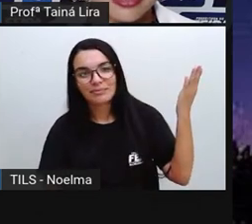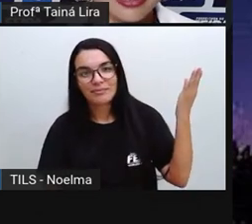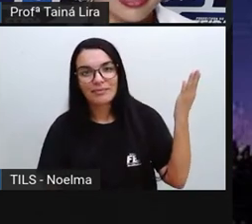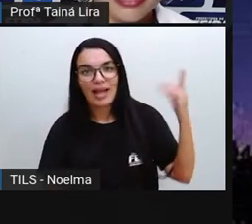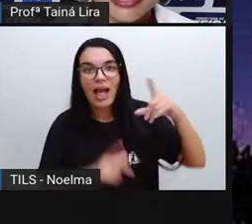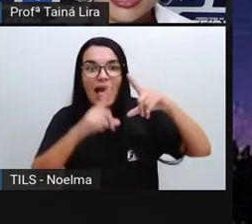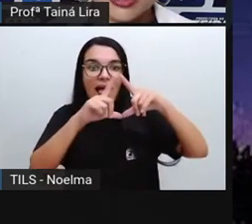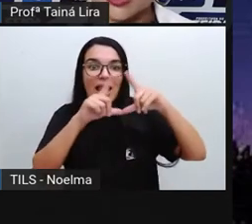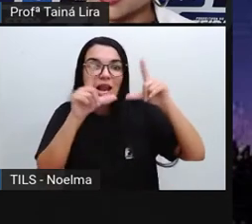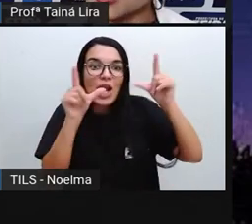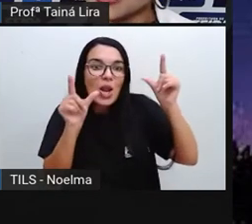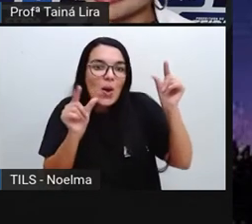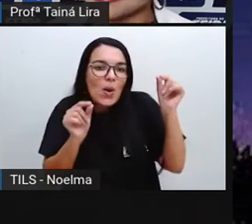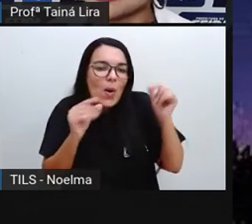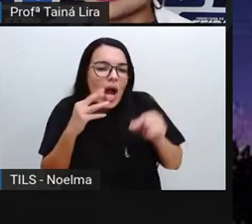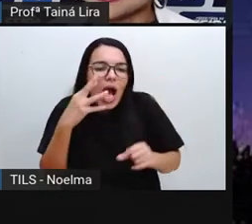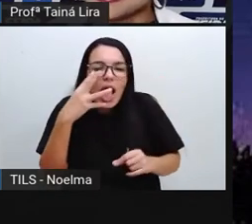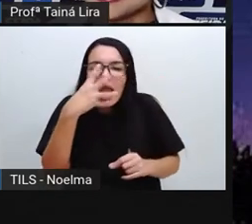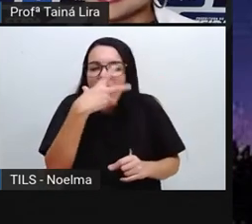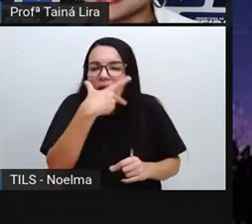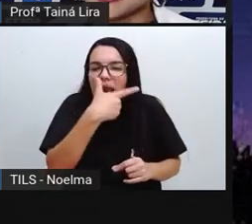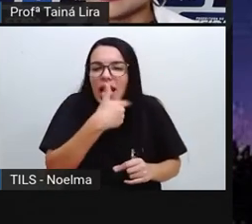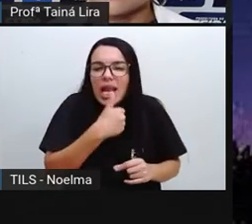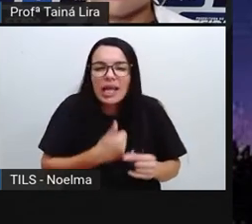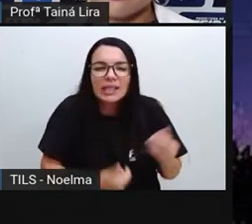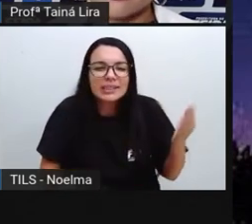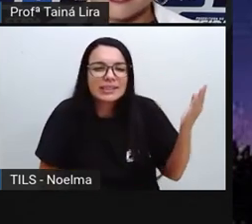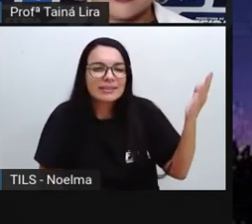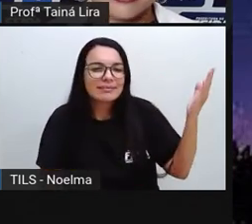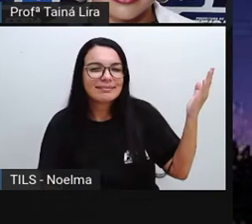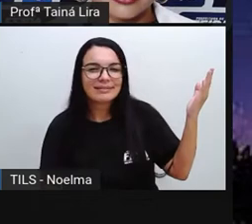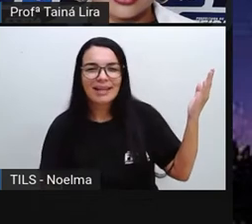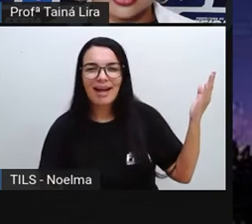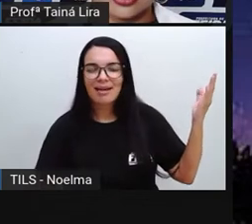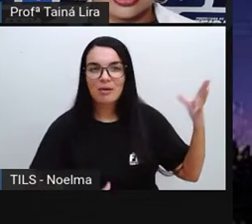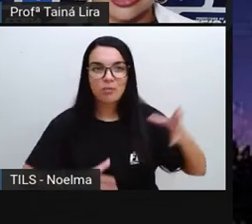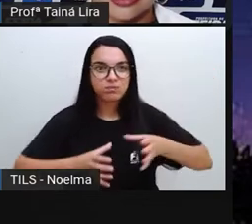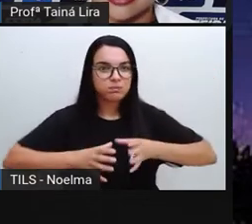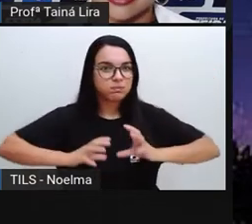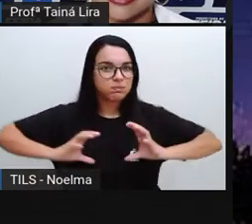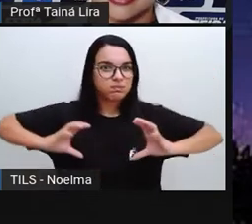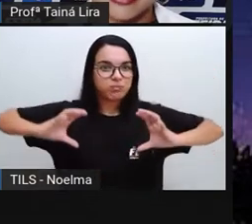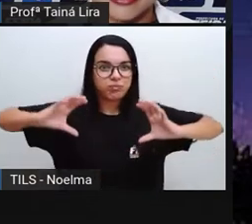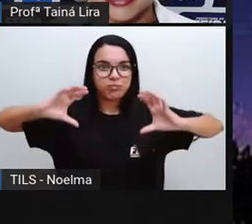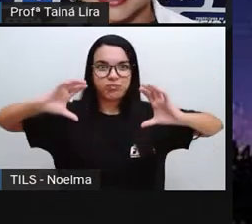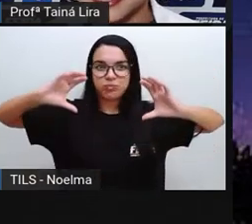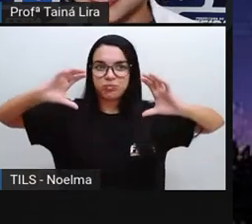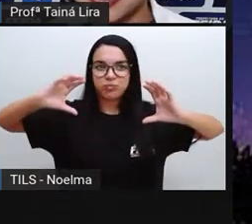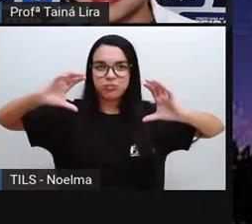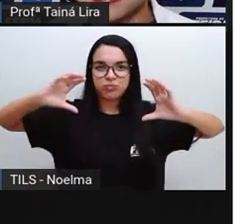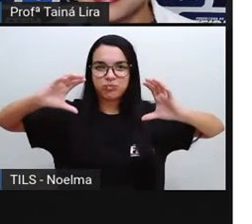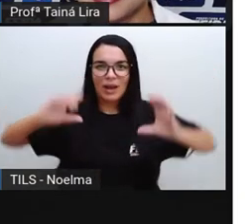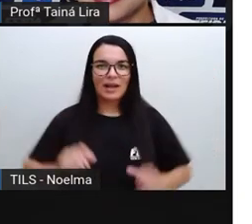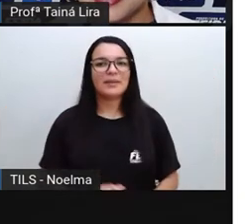E a Lua, ali na sua fase, né? Cheia, linda.